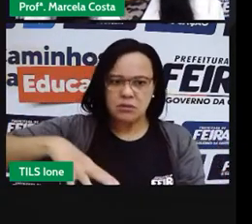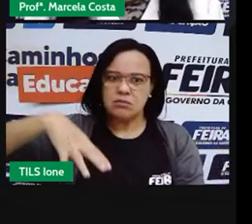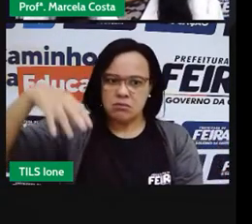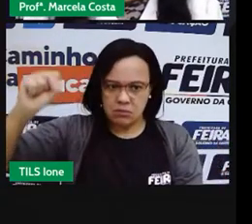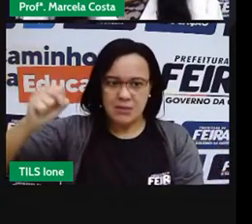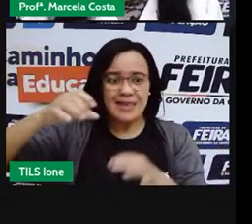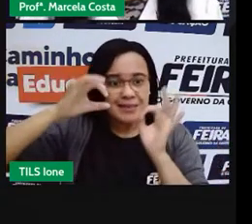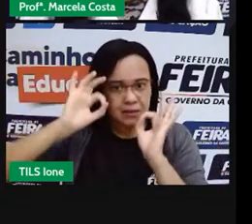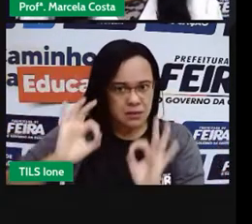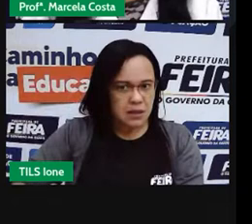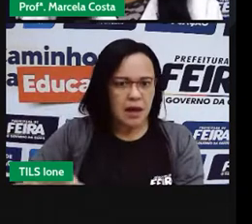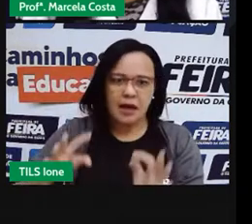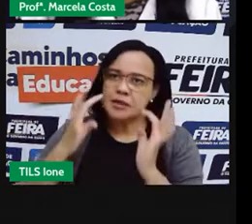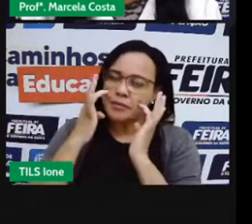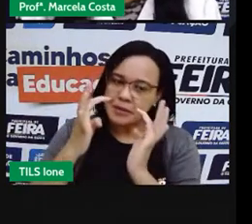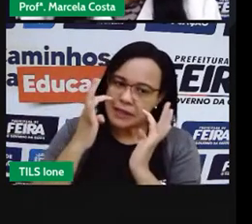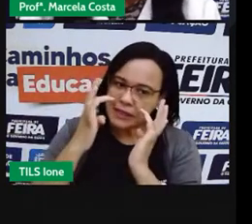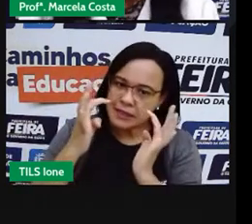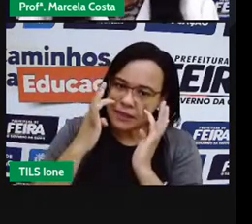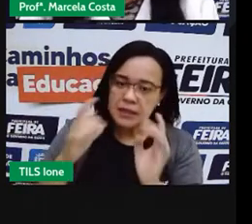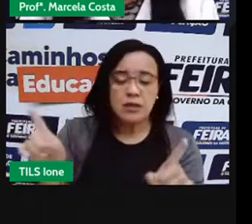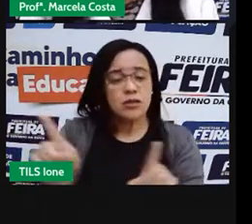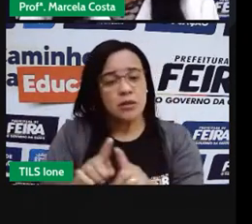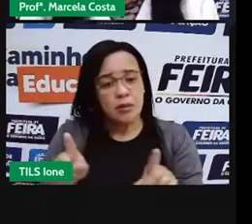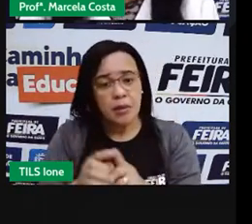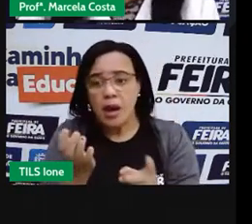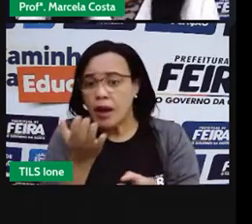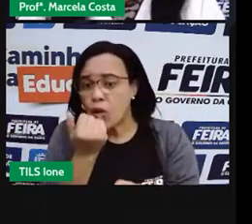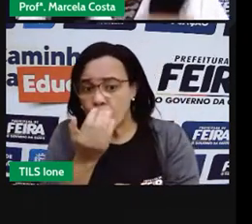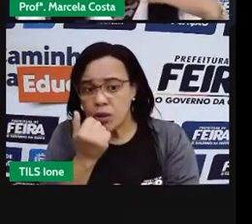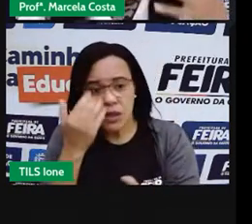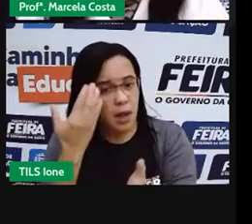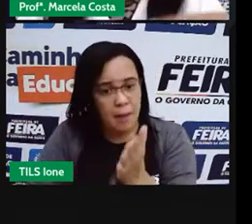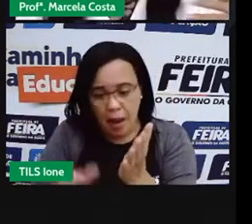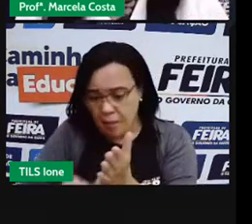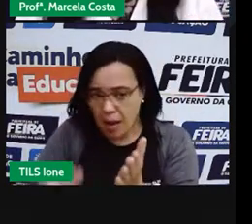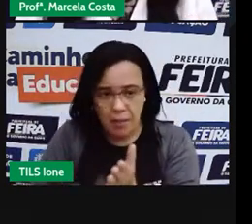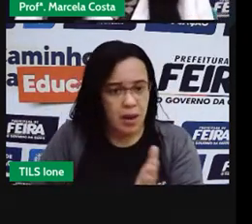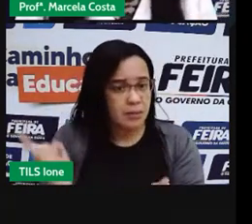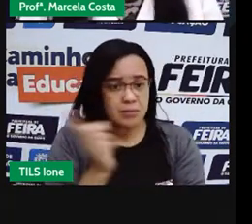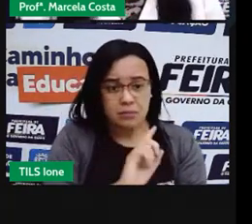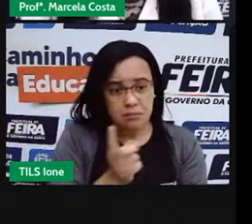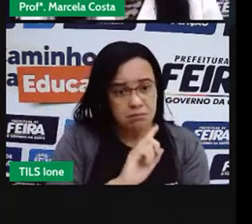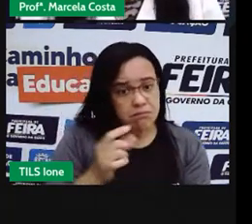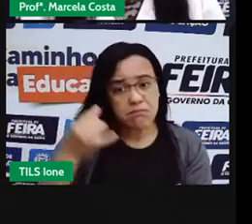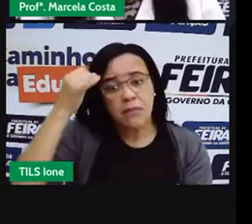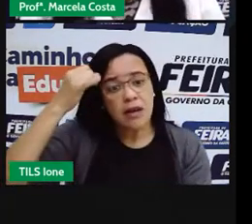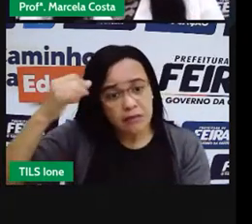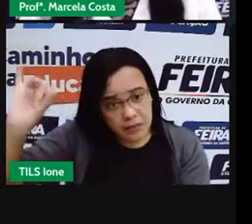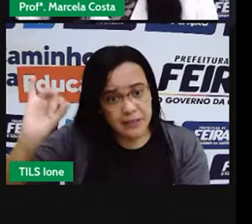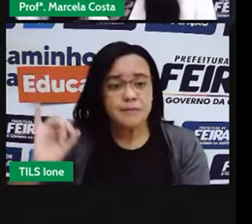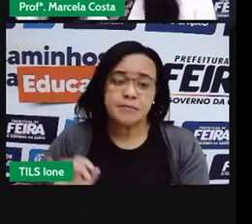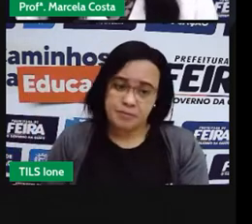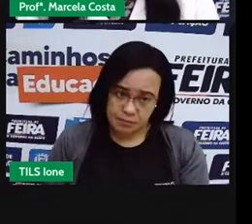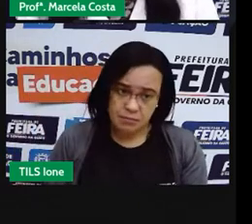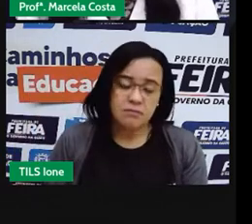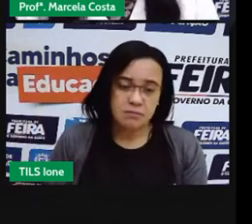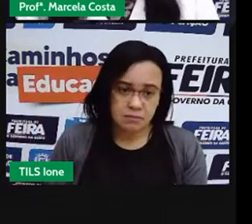esse assunto, que está muito relacionado com a desinabilidade. E que a gente não vem discutindo nas outras aulas.